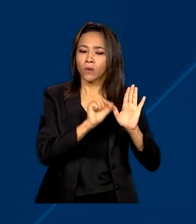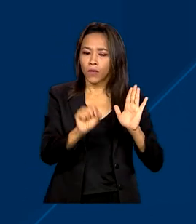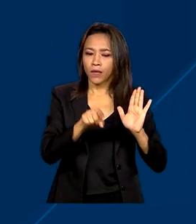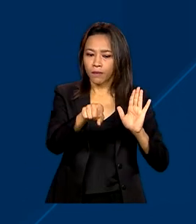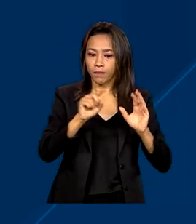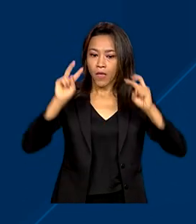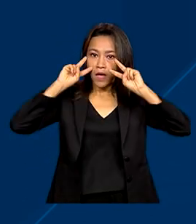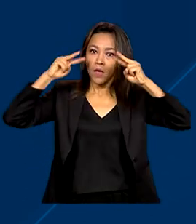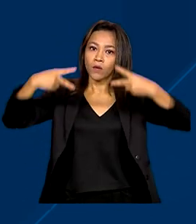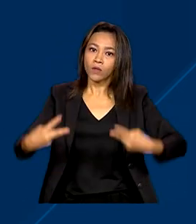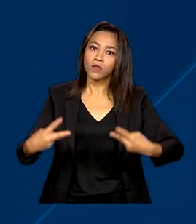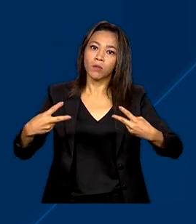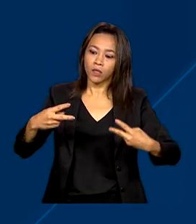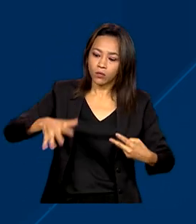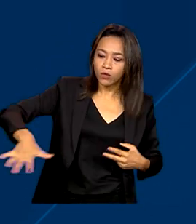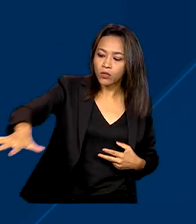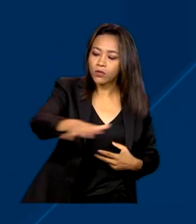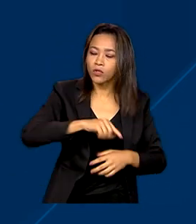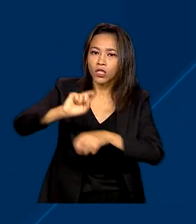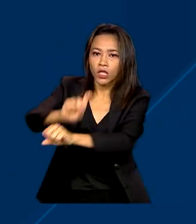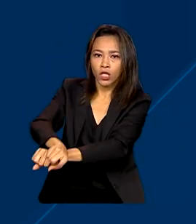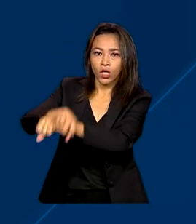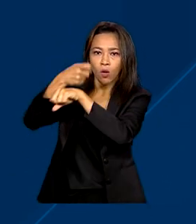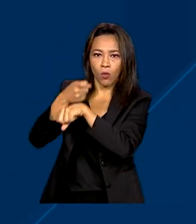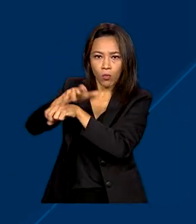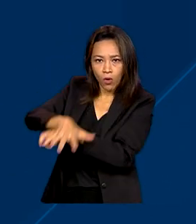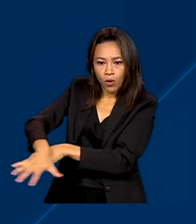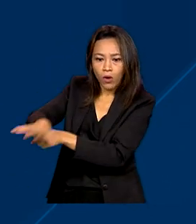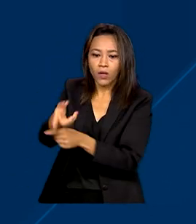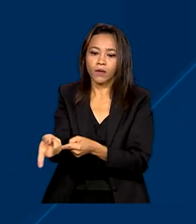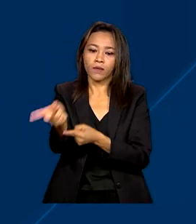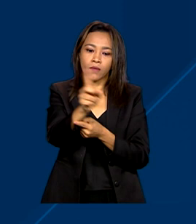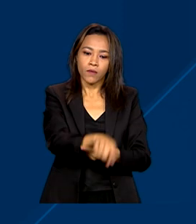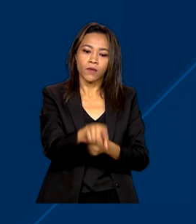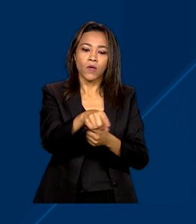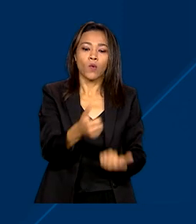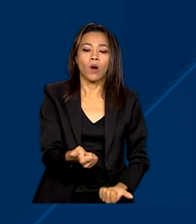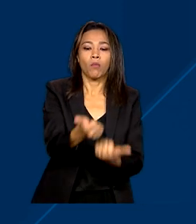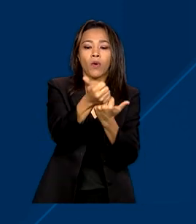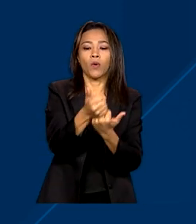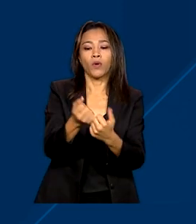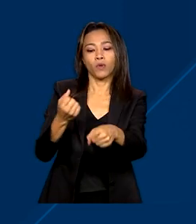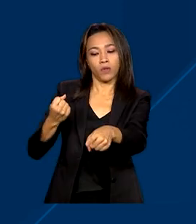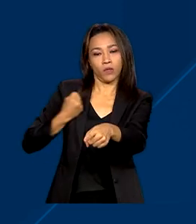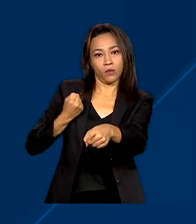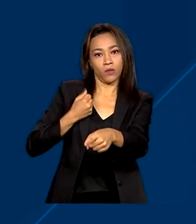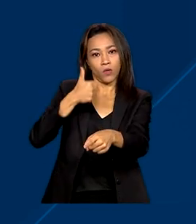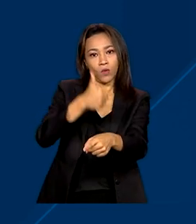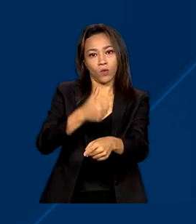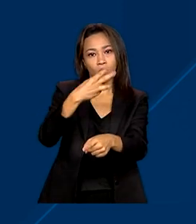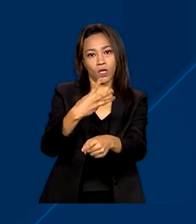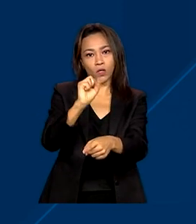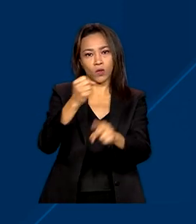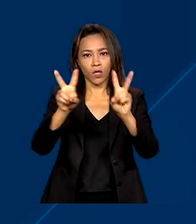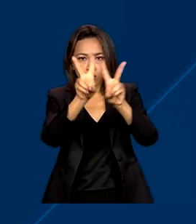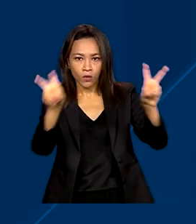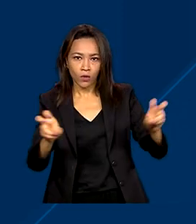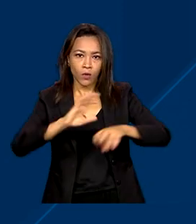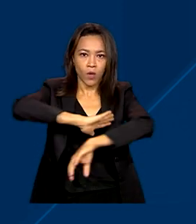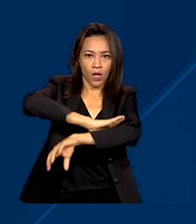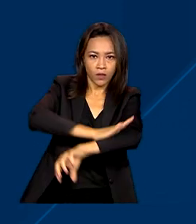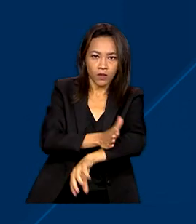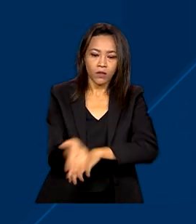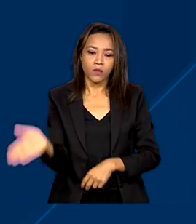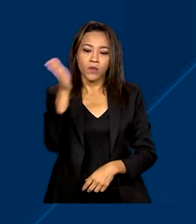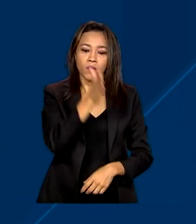reconhecimento de territórios quilombolas, o fortalecimento do DISC-138 de denúncia e combate ao racismo e